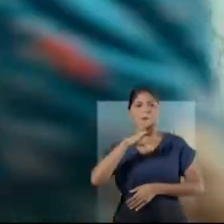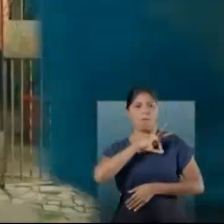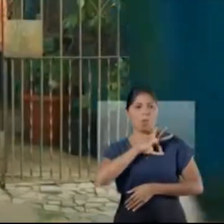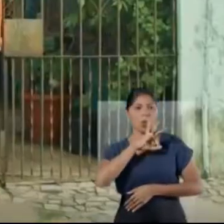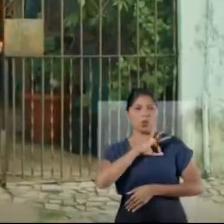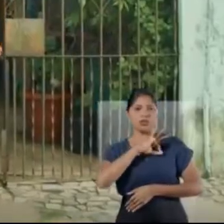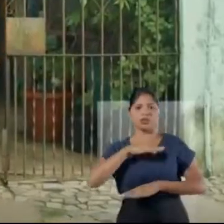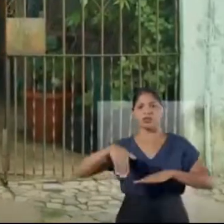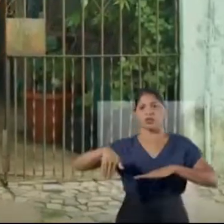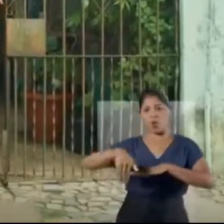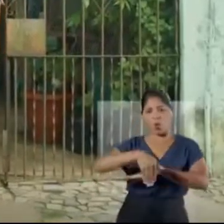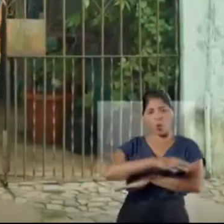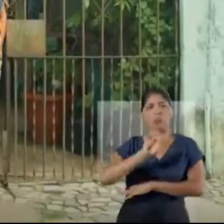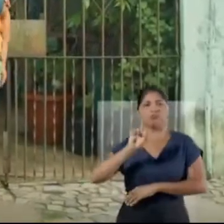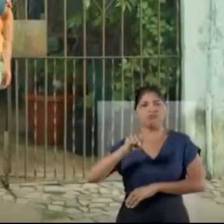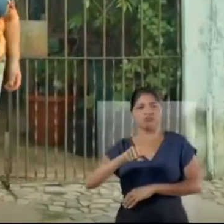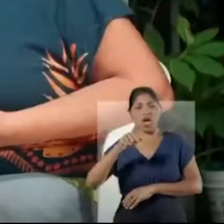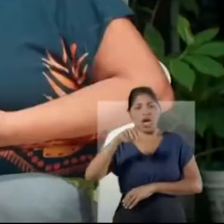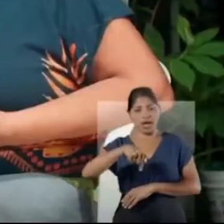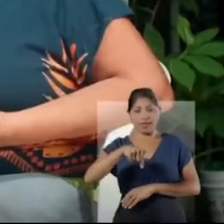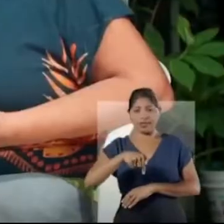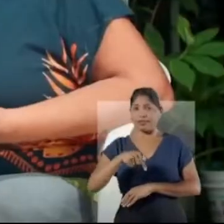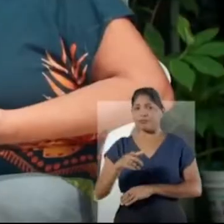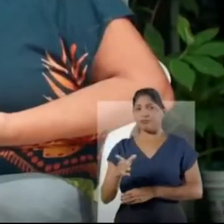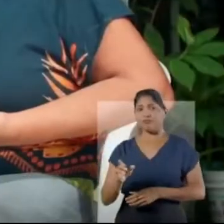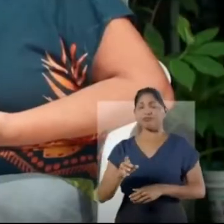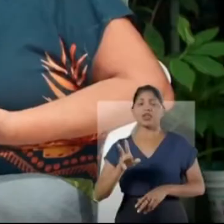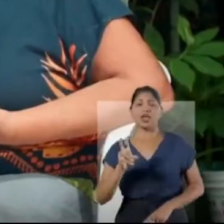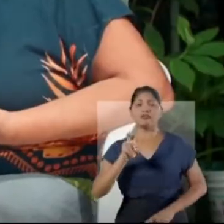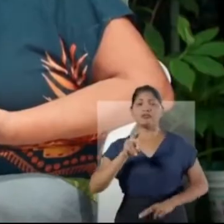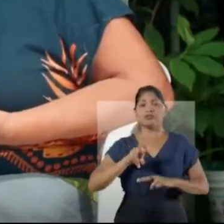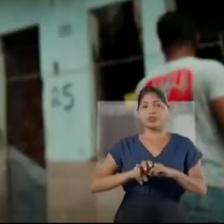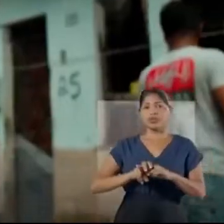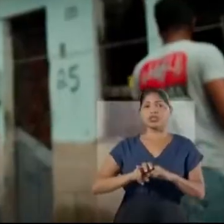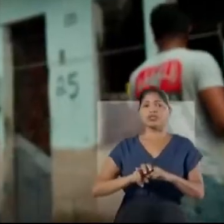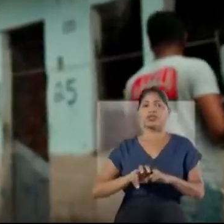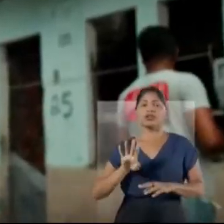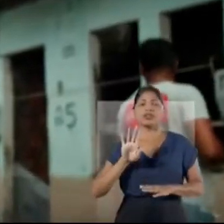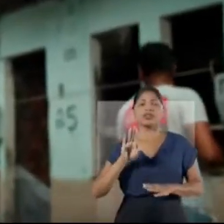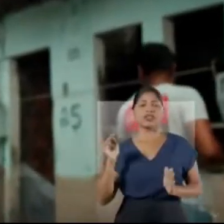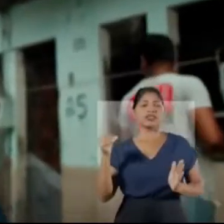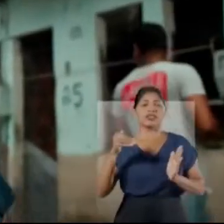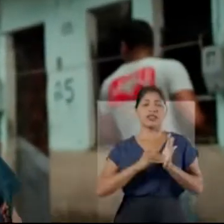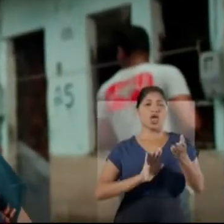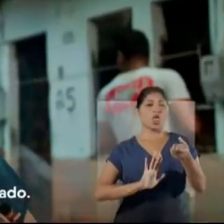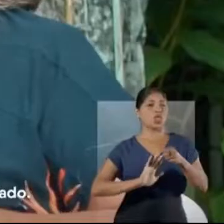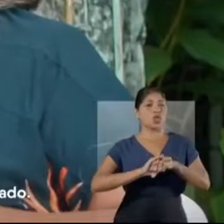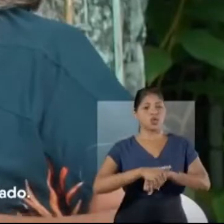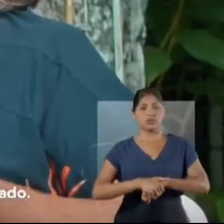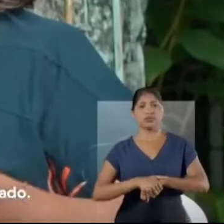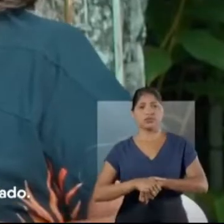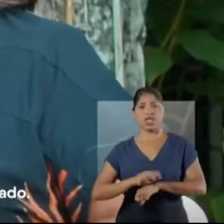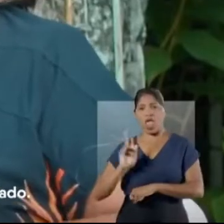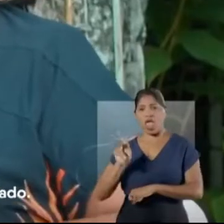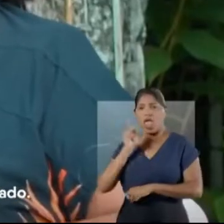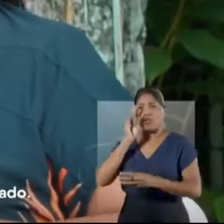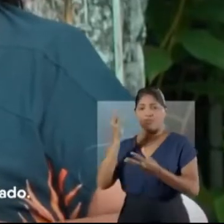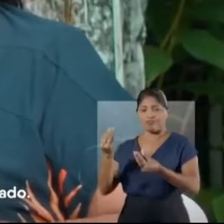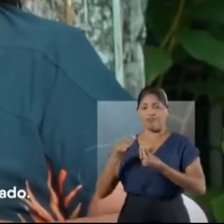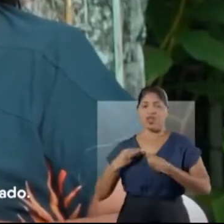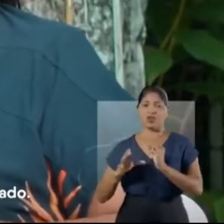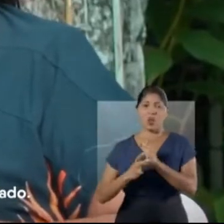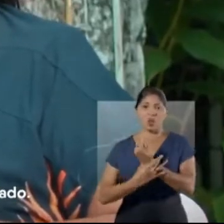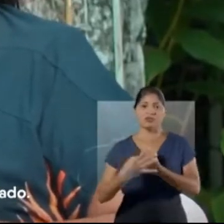o policiamento passando nas ruas. Aqui na nossa rua nós ficamos até tarde da noite. Helder trouxe mais